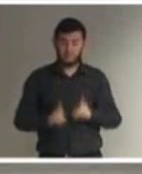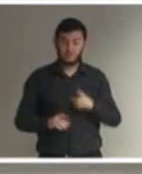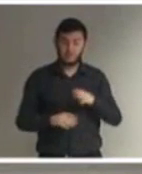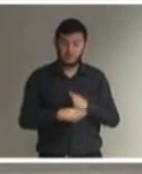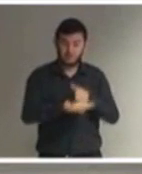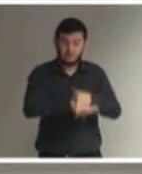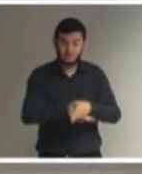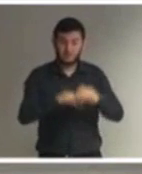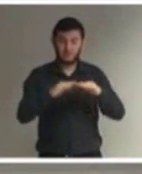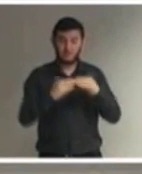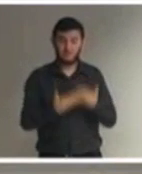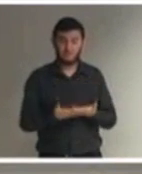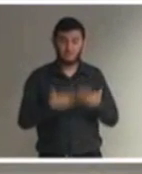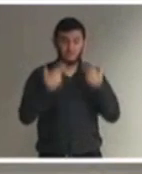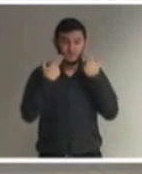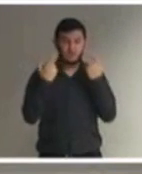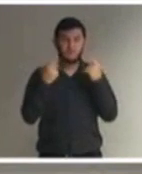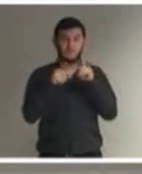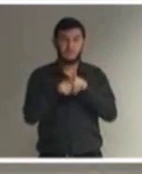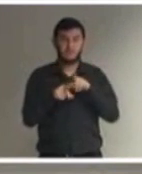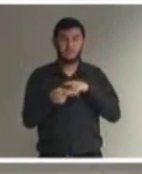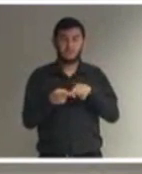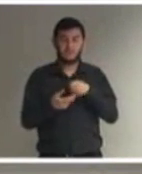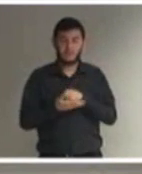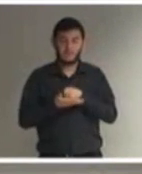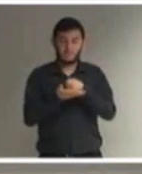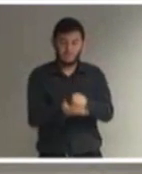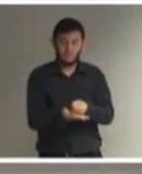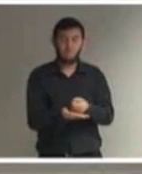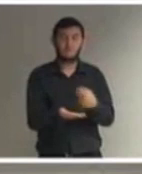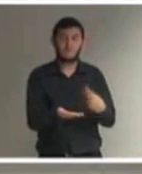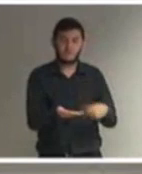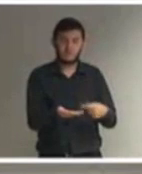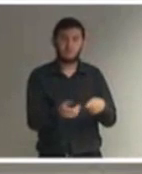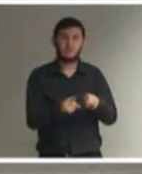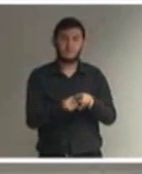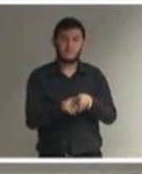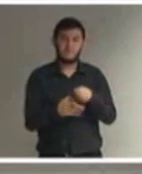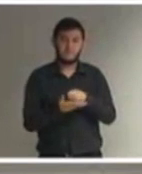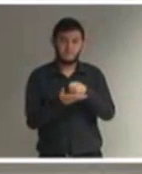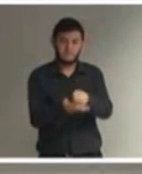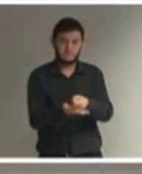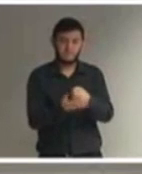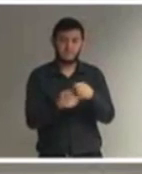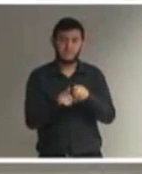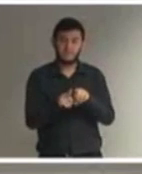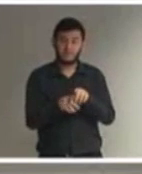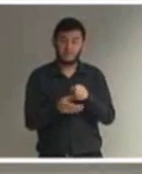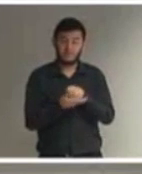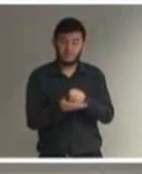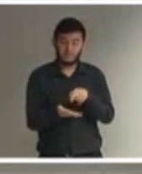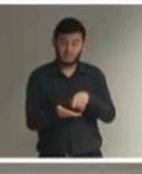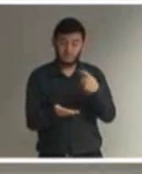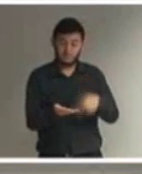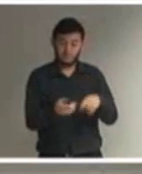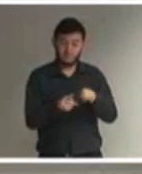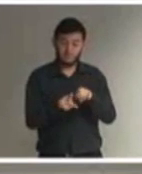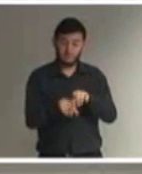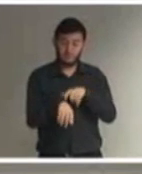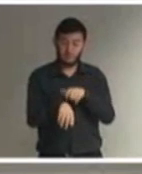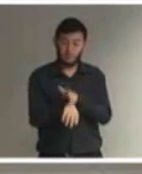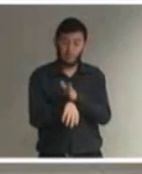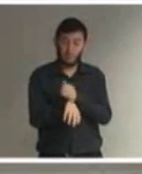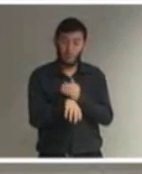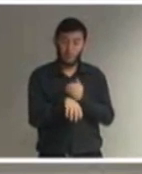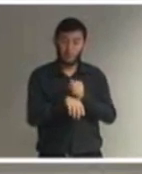os direitos aos apoios de que necessitarem. Esses apoios precisam ser em horário diferente daquele